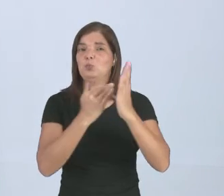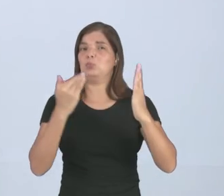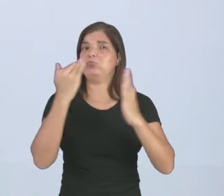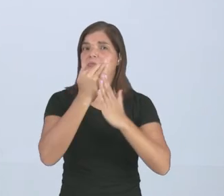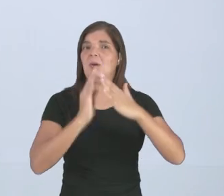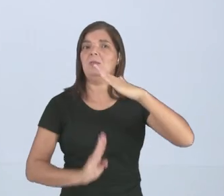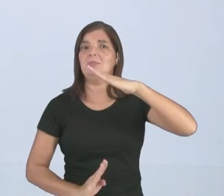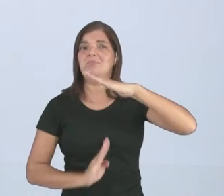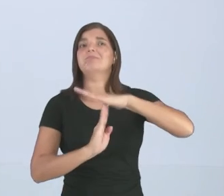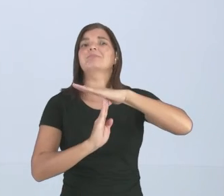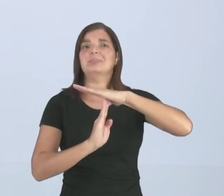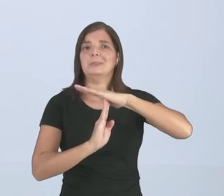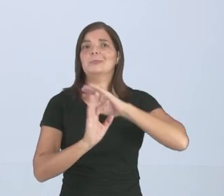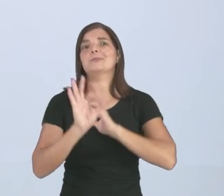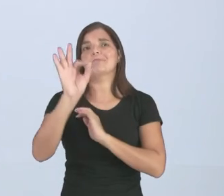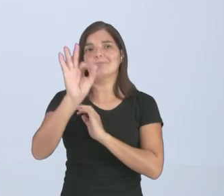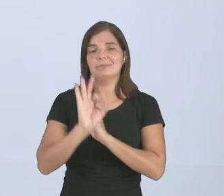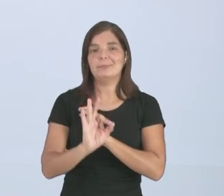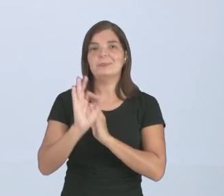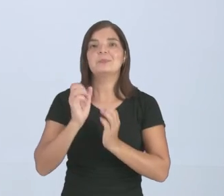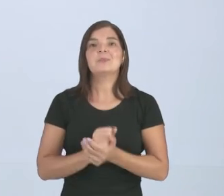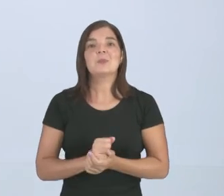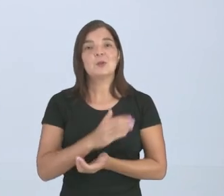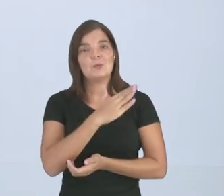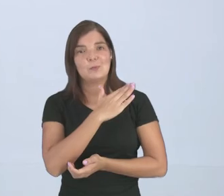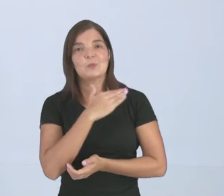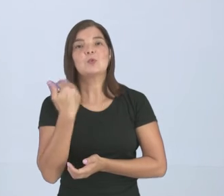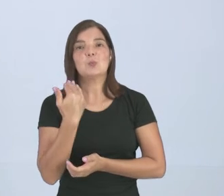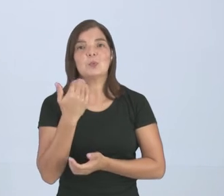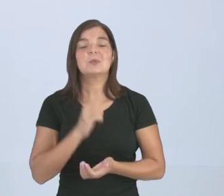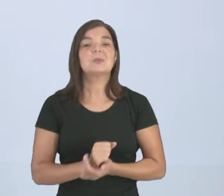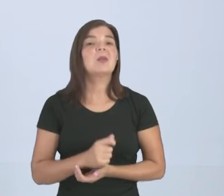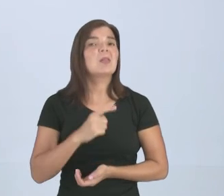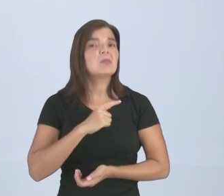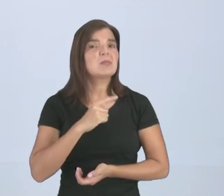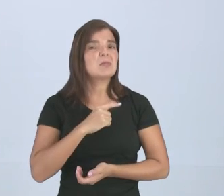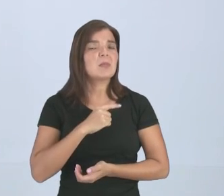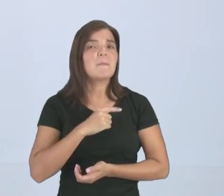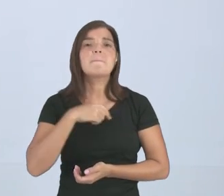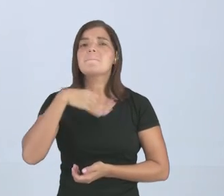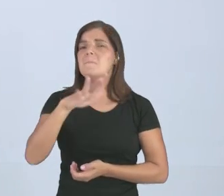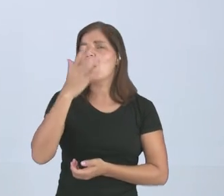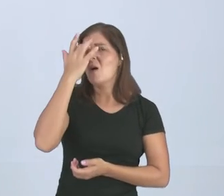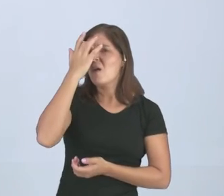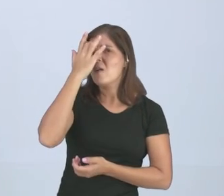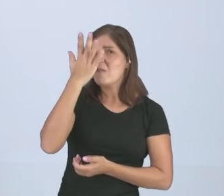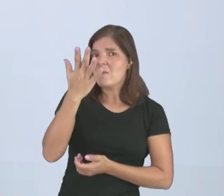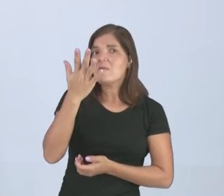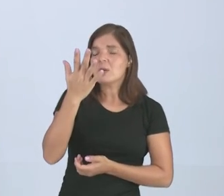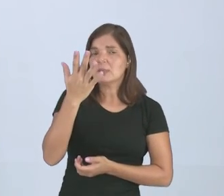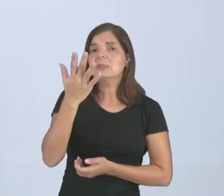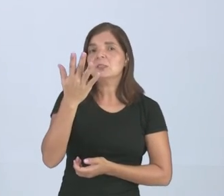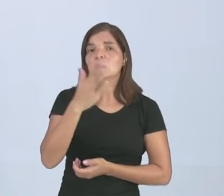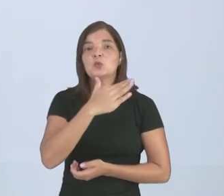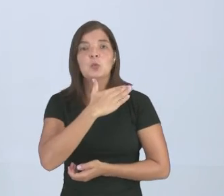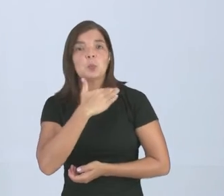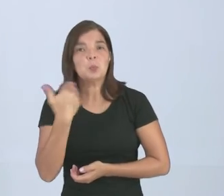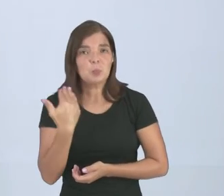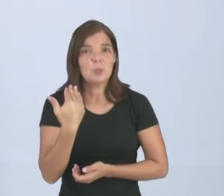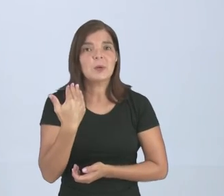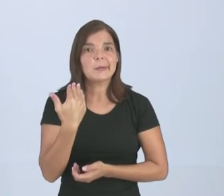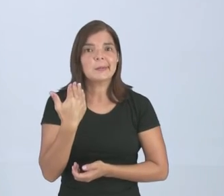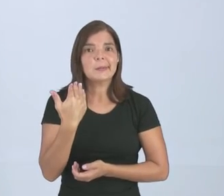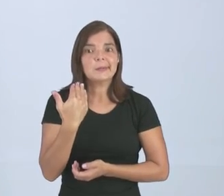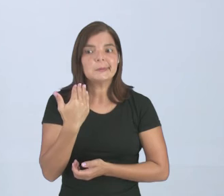limites de percentagem de morte prematura, ou seja, ele tem mais índice, ele corre mais risco de morrer de forma